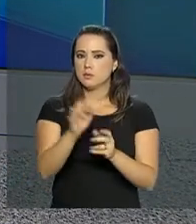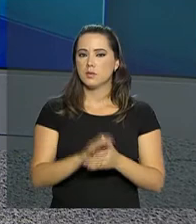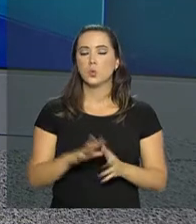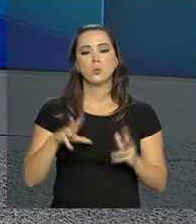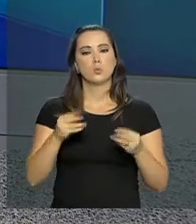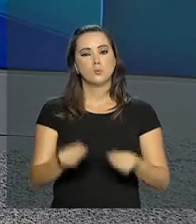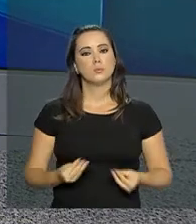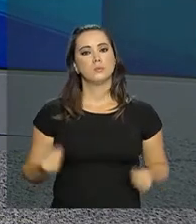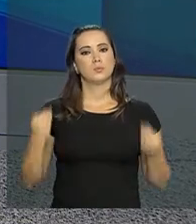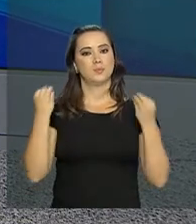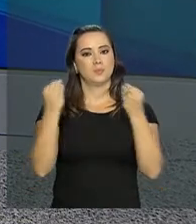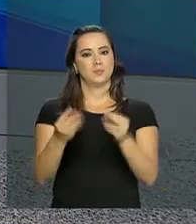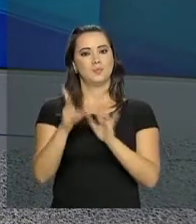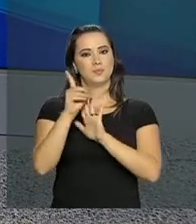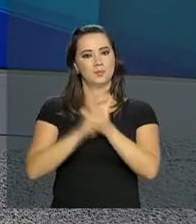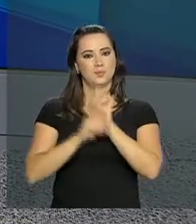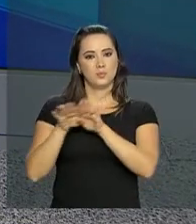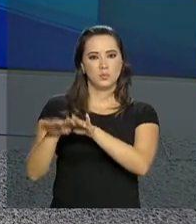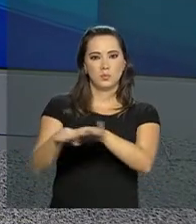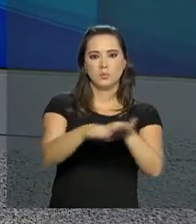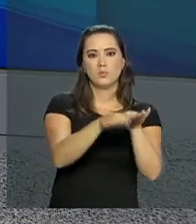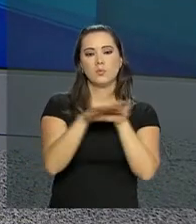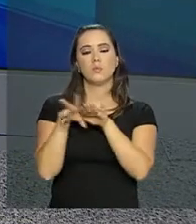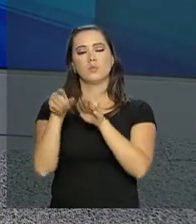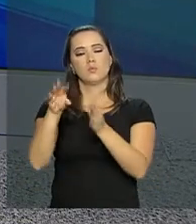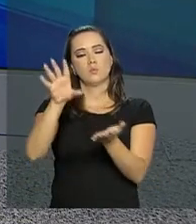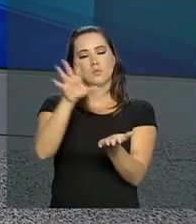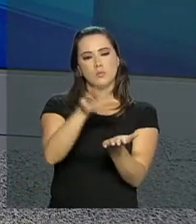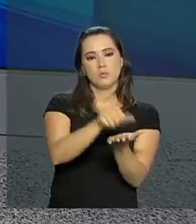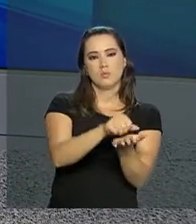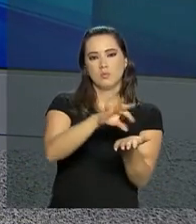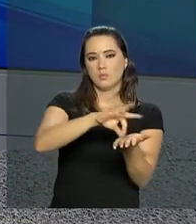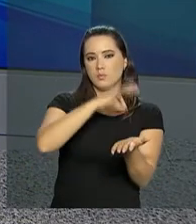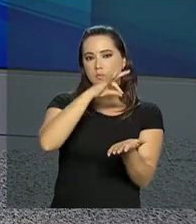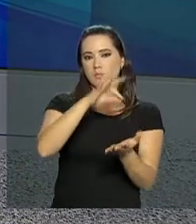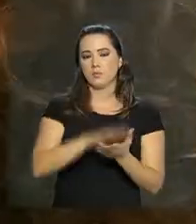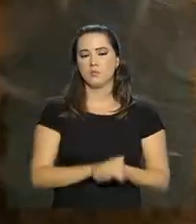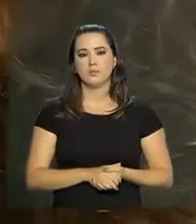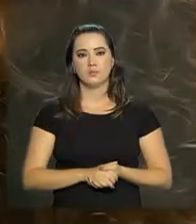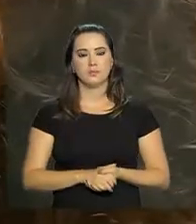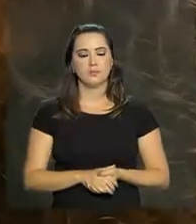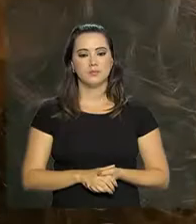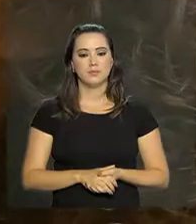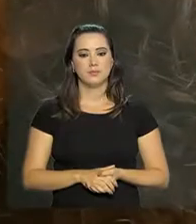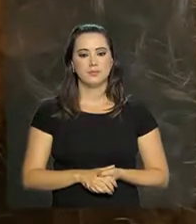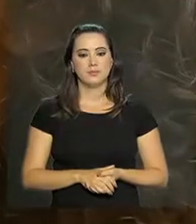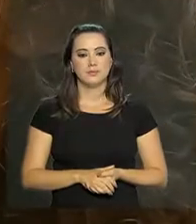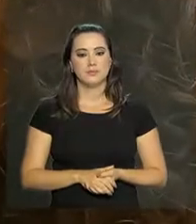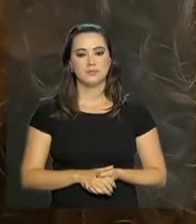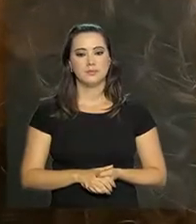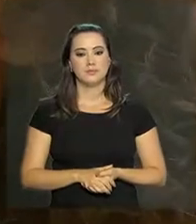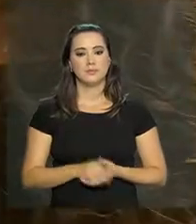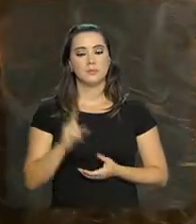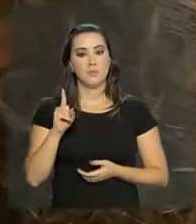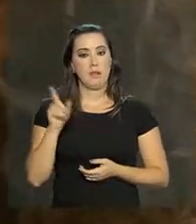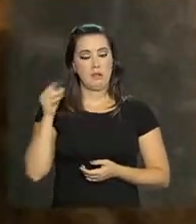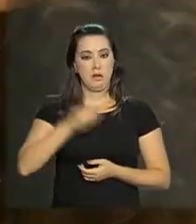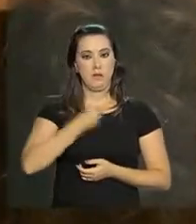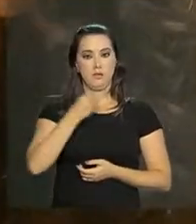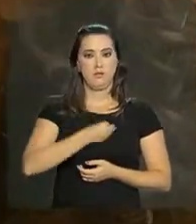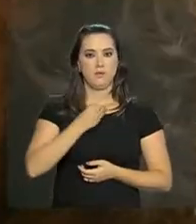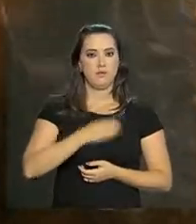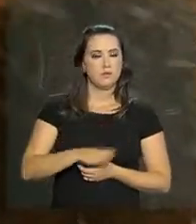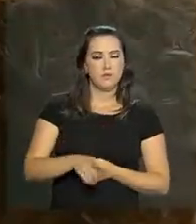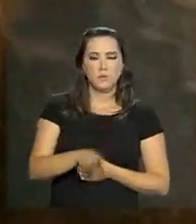especializado. Tudo para garantir direitos iguais a todos os inscritos. James vive no